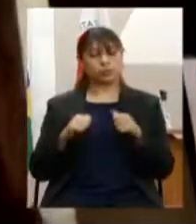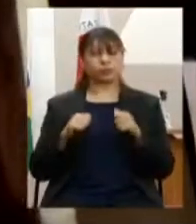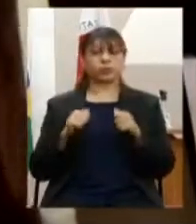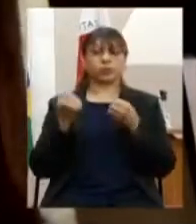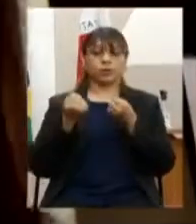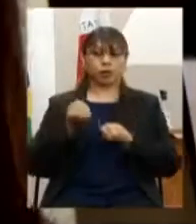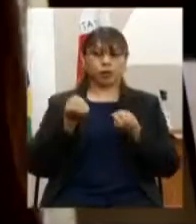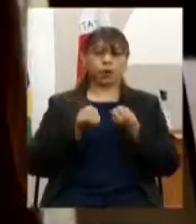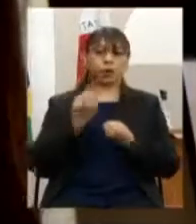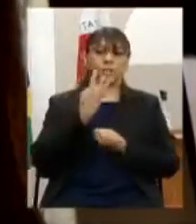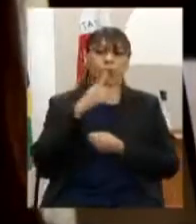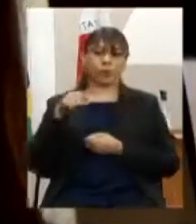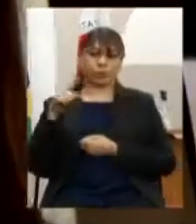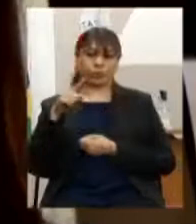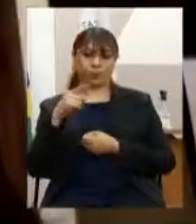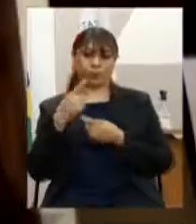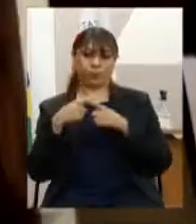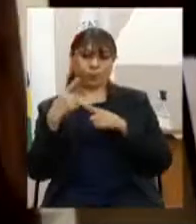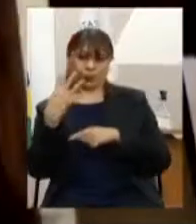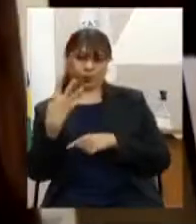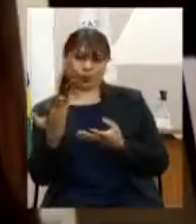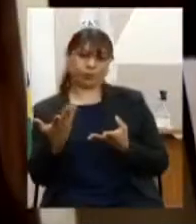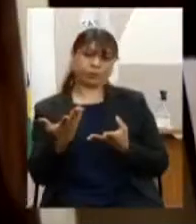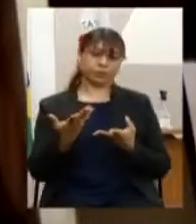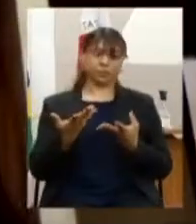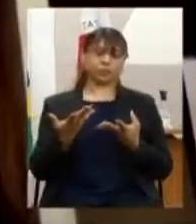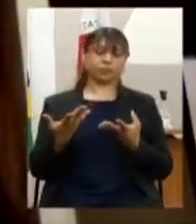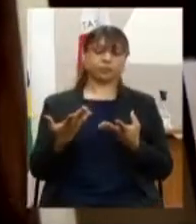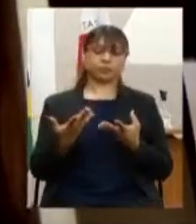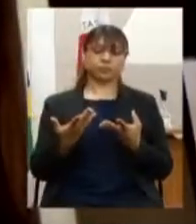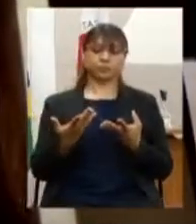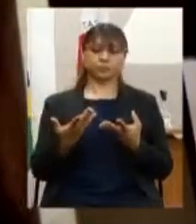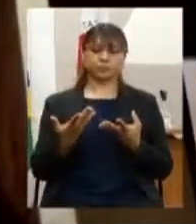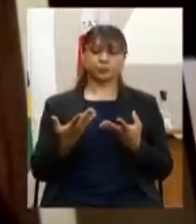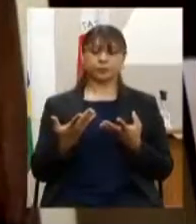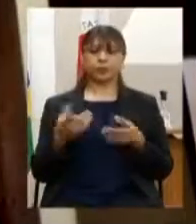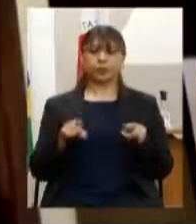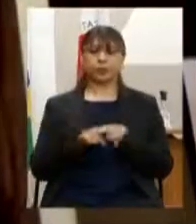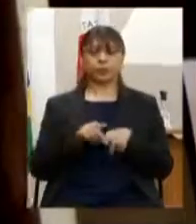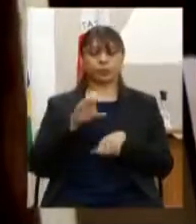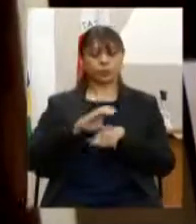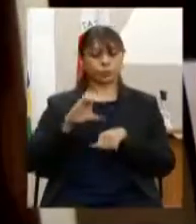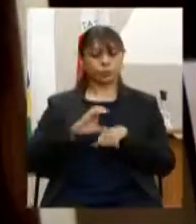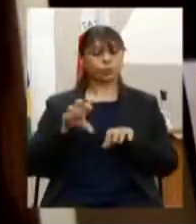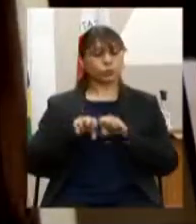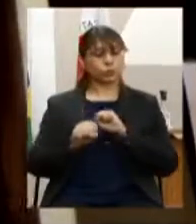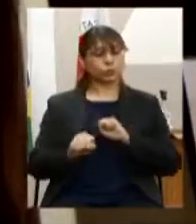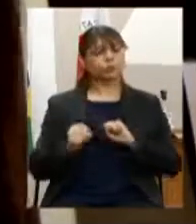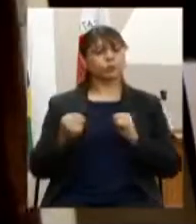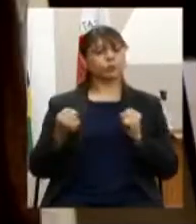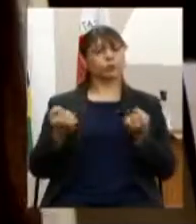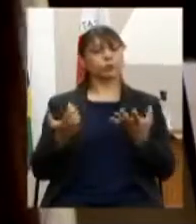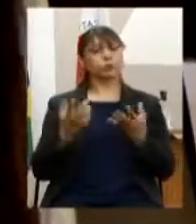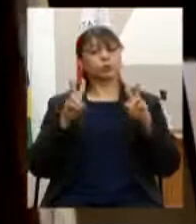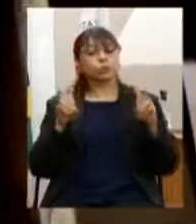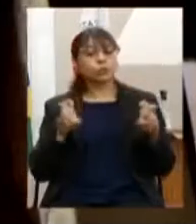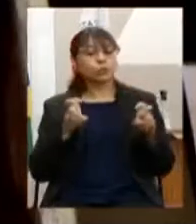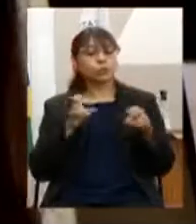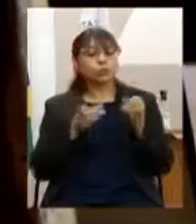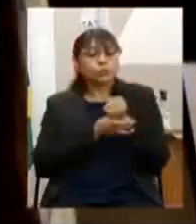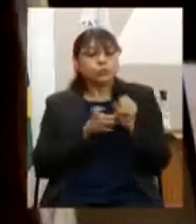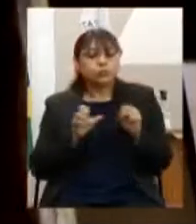e equipamentos e a realização de cursos de formação específica sobre segurança no campo